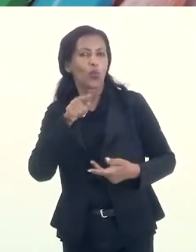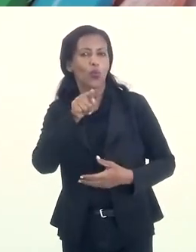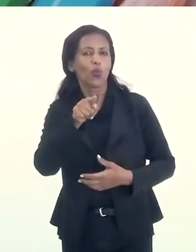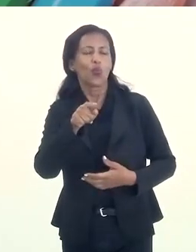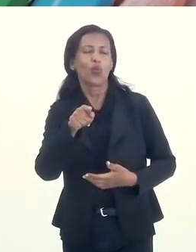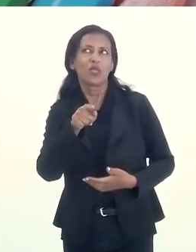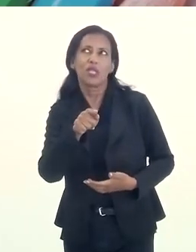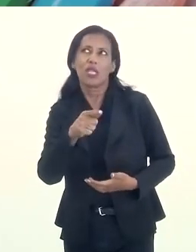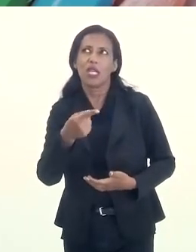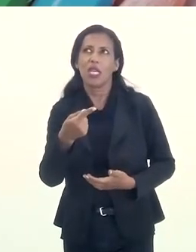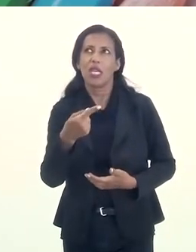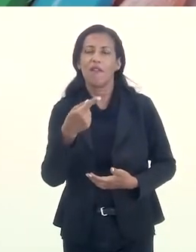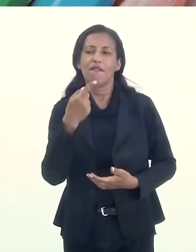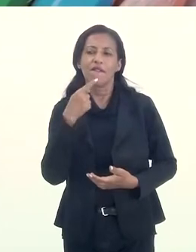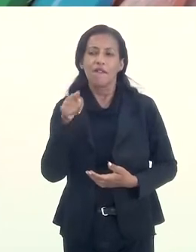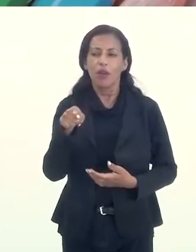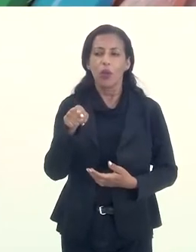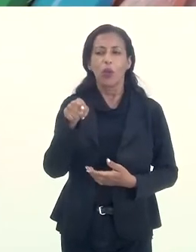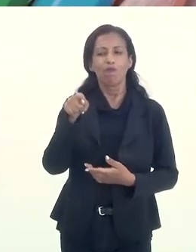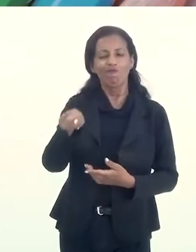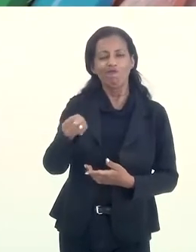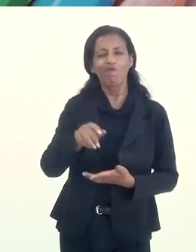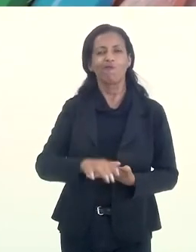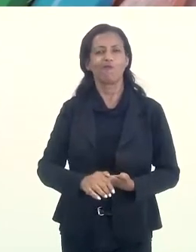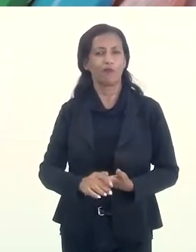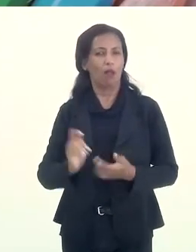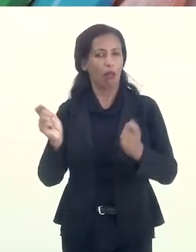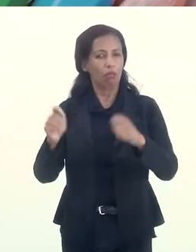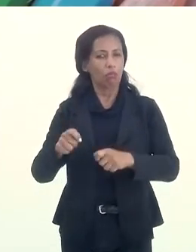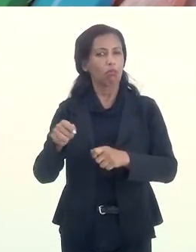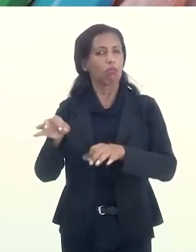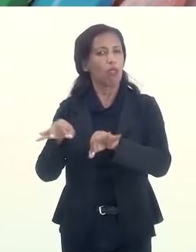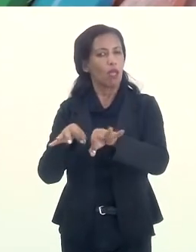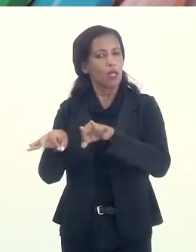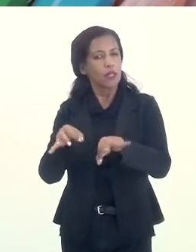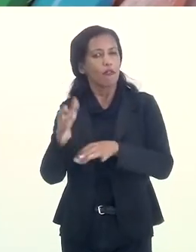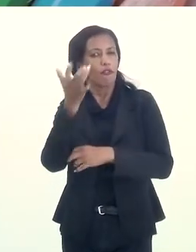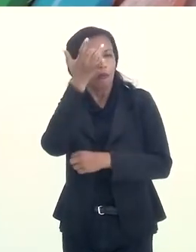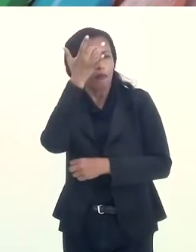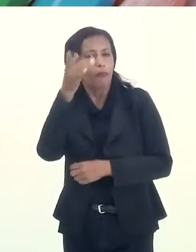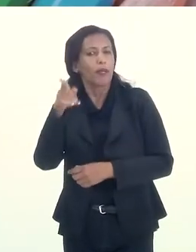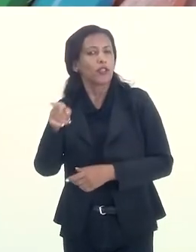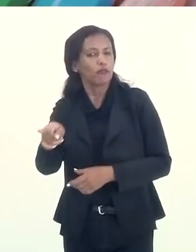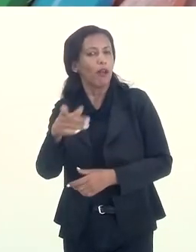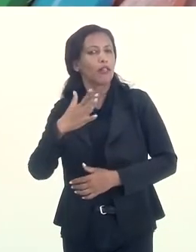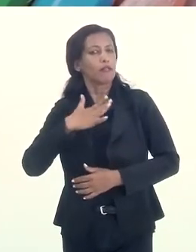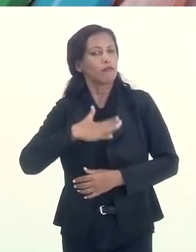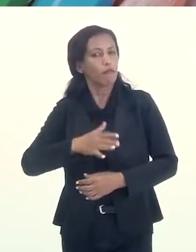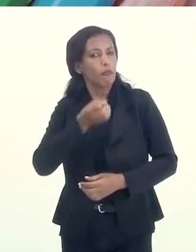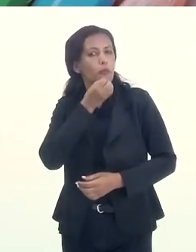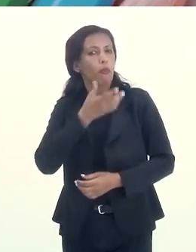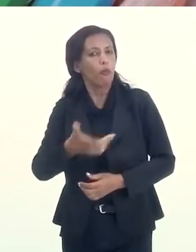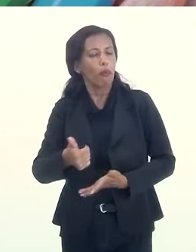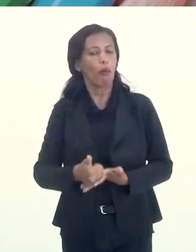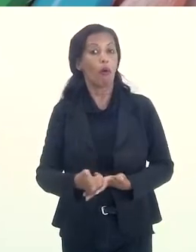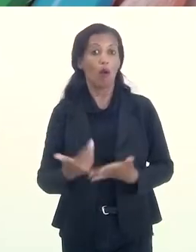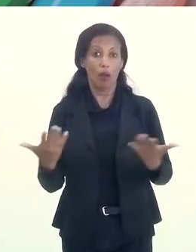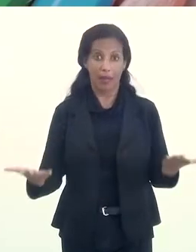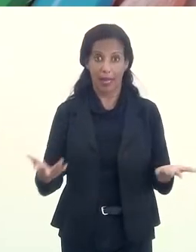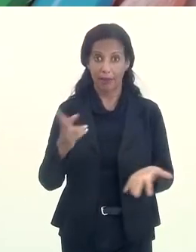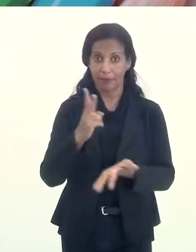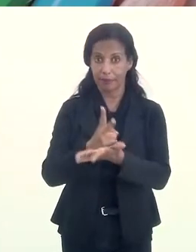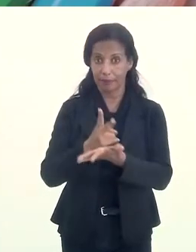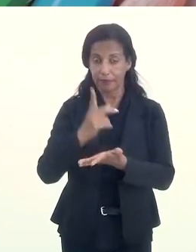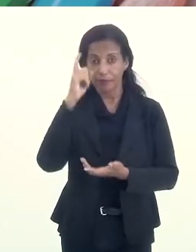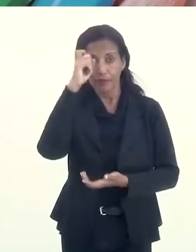que você... Alguns caminhos que você pegou e que você falou assim, caramba, isso aqui, dessa forma aqui foi mais fácil, foi mais tranquilo. Claro que é